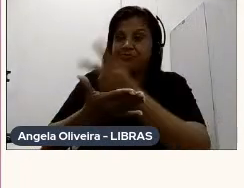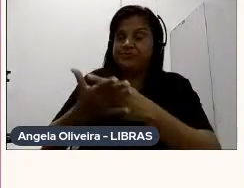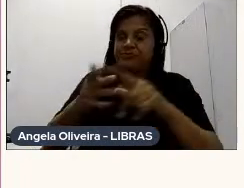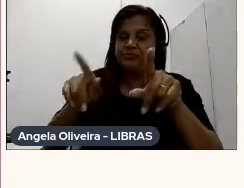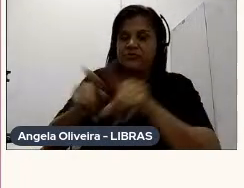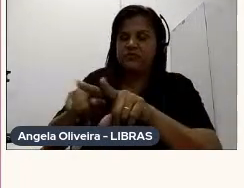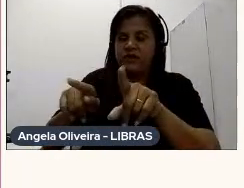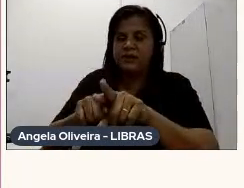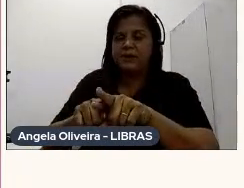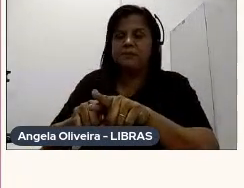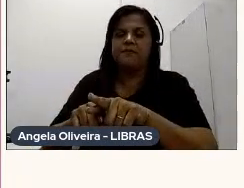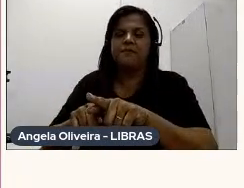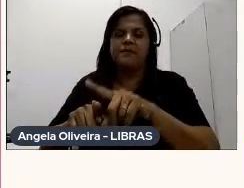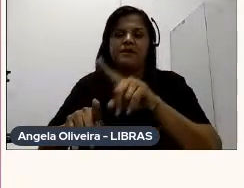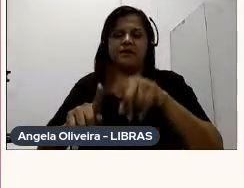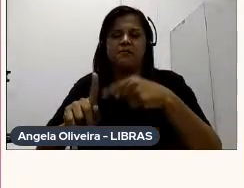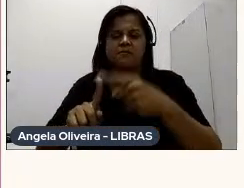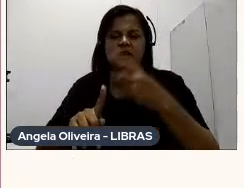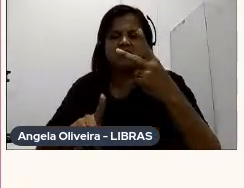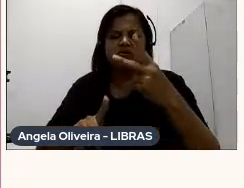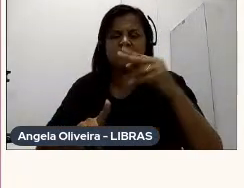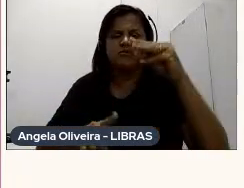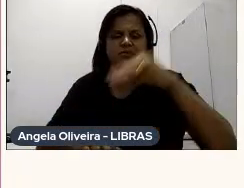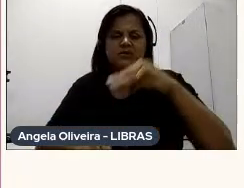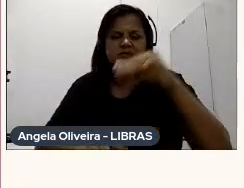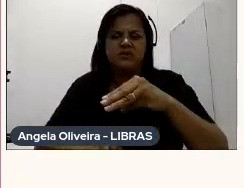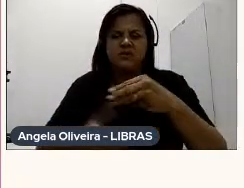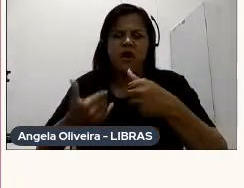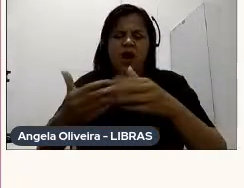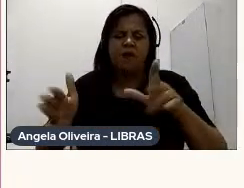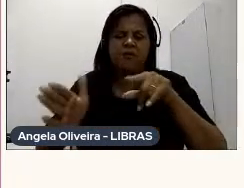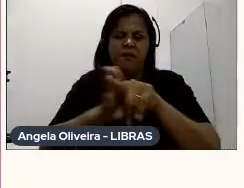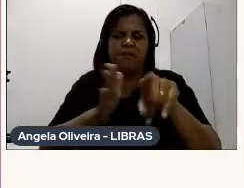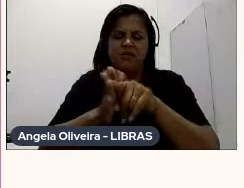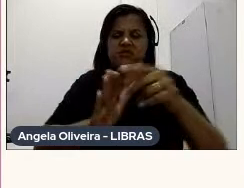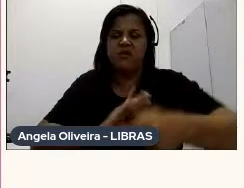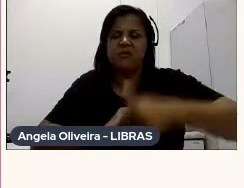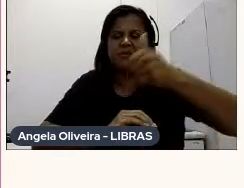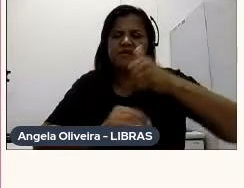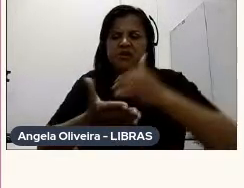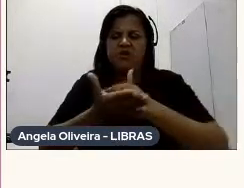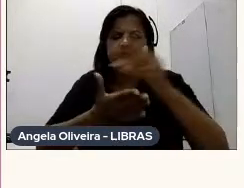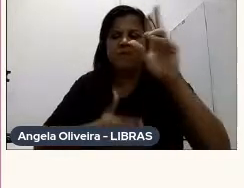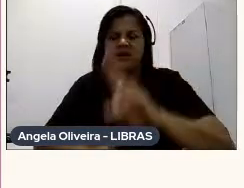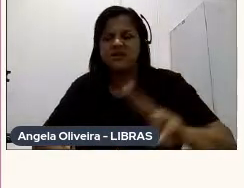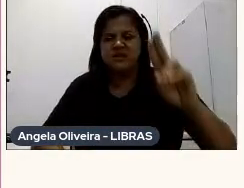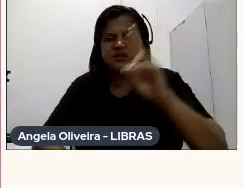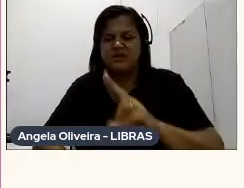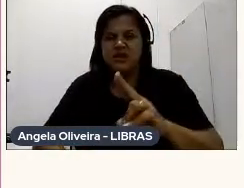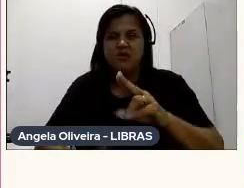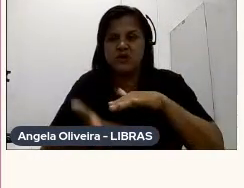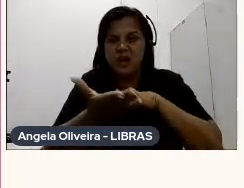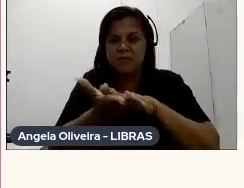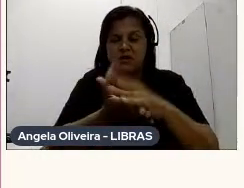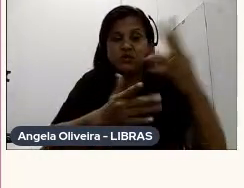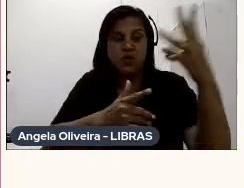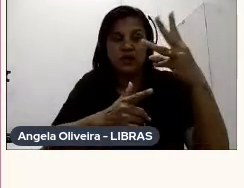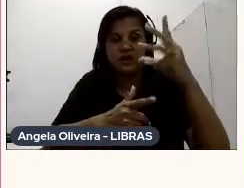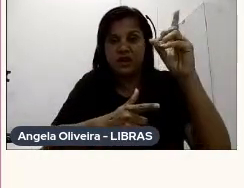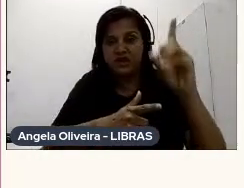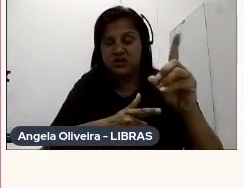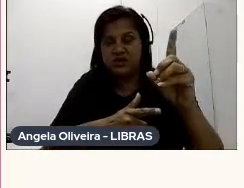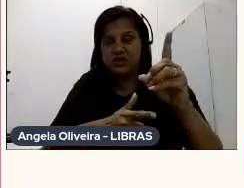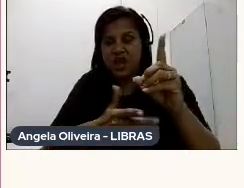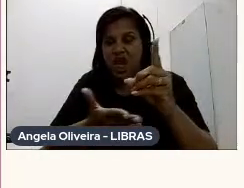Tem mais Dois minutinhos A gente abre Para a pergunta Foi a primeira vez Que a gente começa A usar a impressora 3D E a modelagem 3D